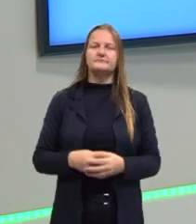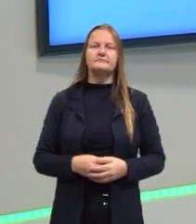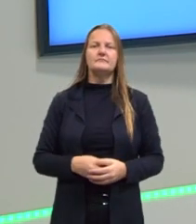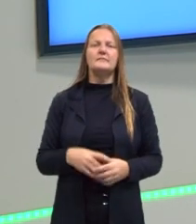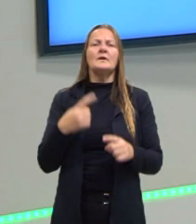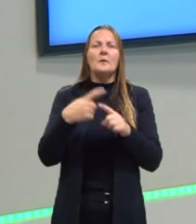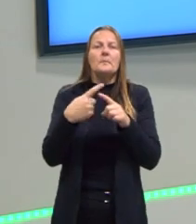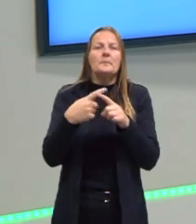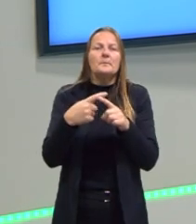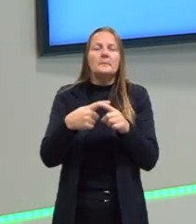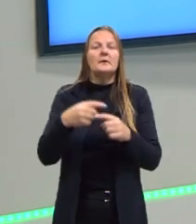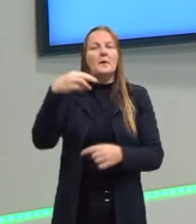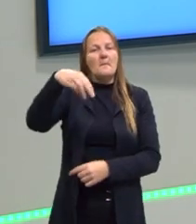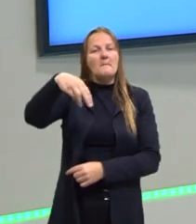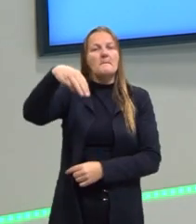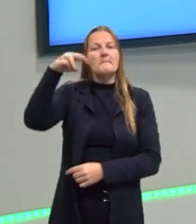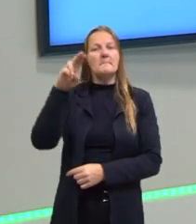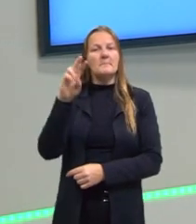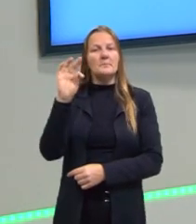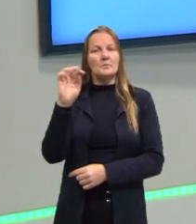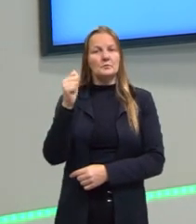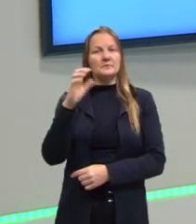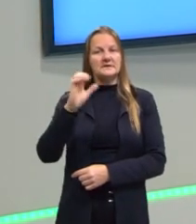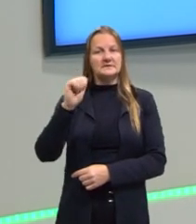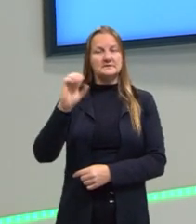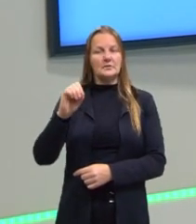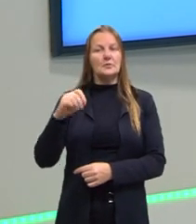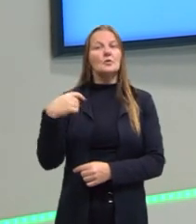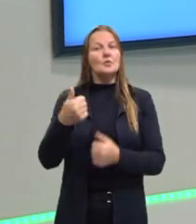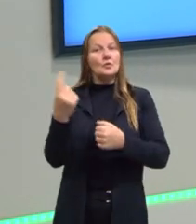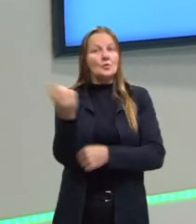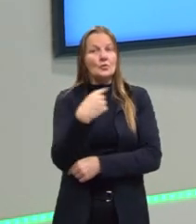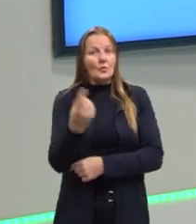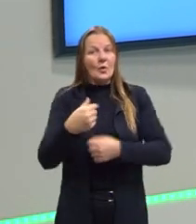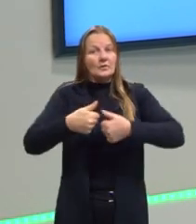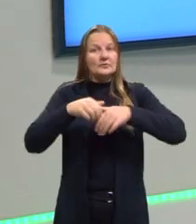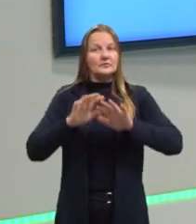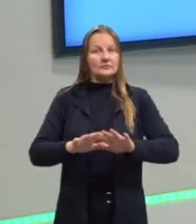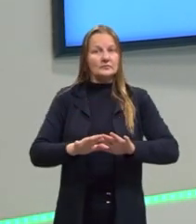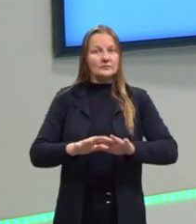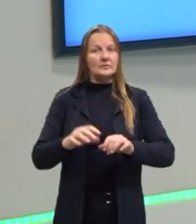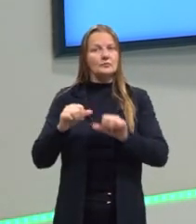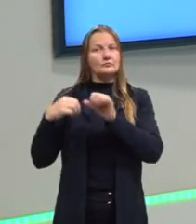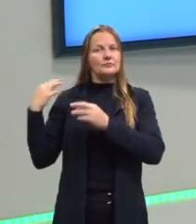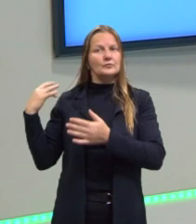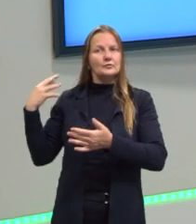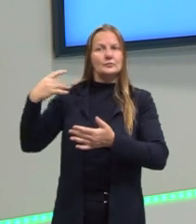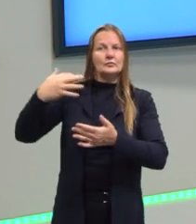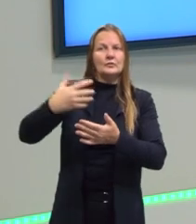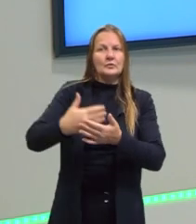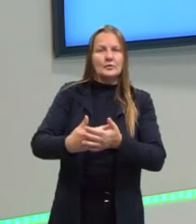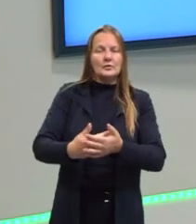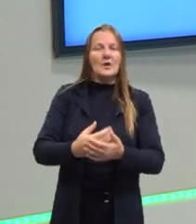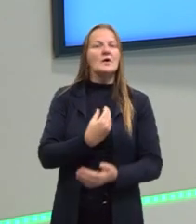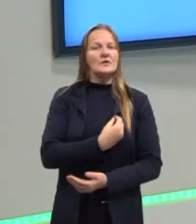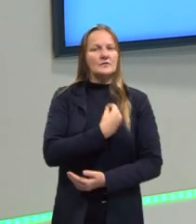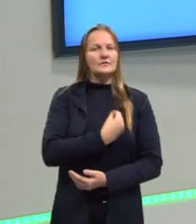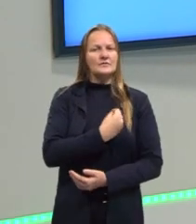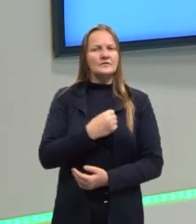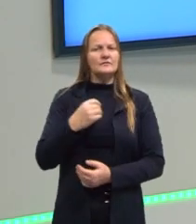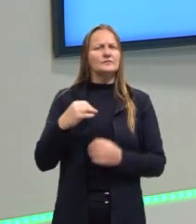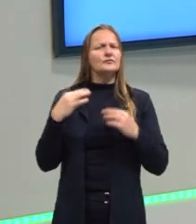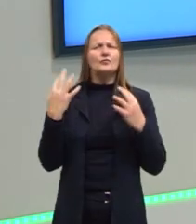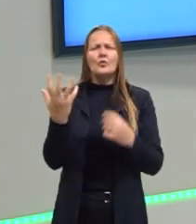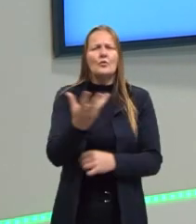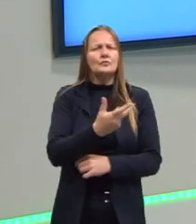causa da mutação, nós estamos aqui. Por causa das mutações. Os seres vivos estão aqui,